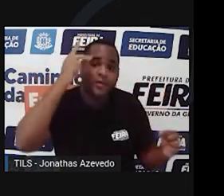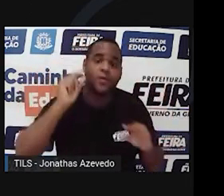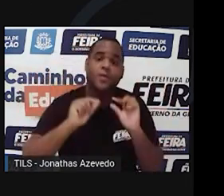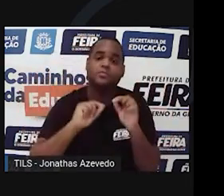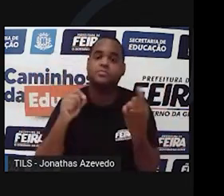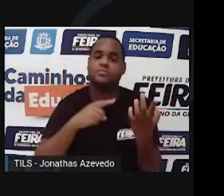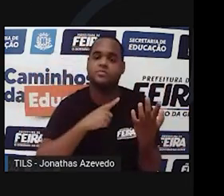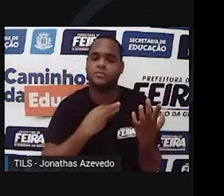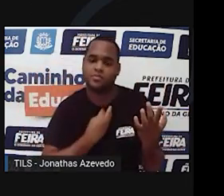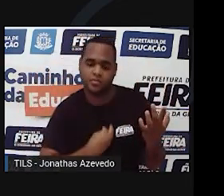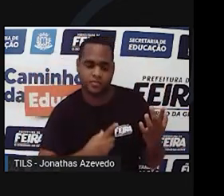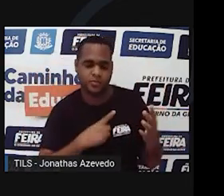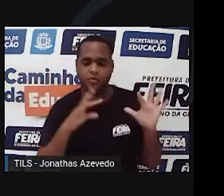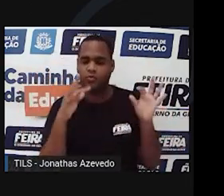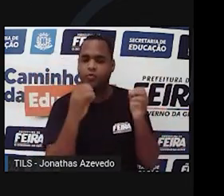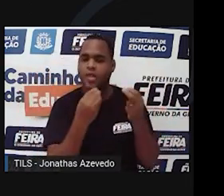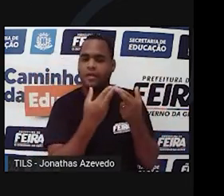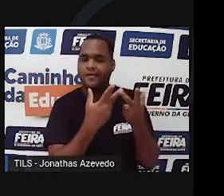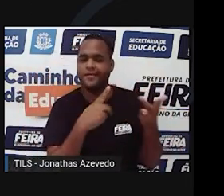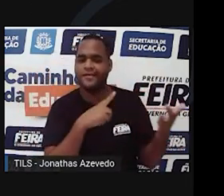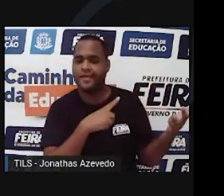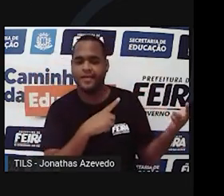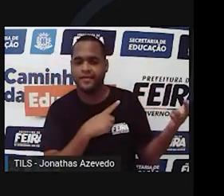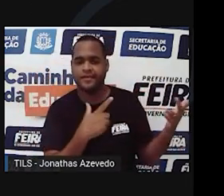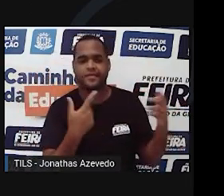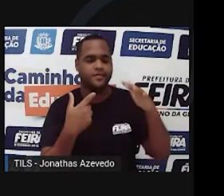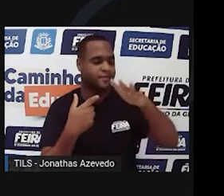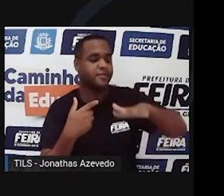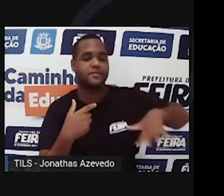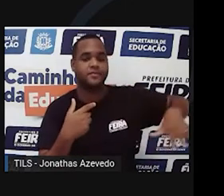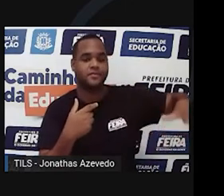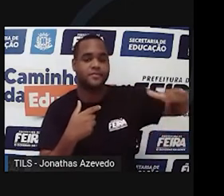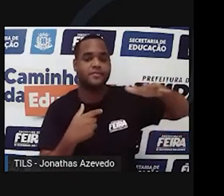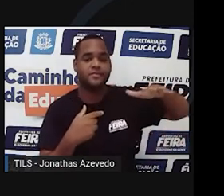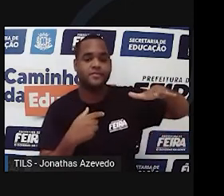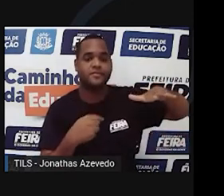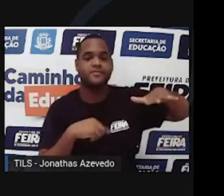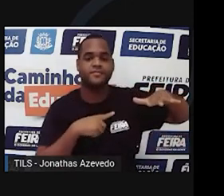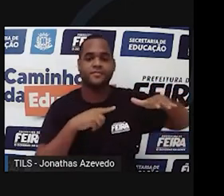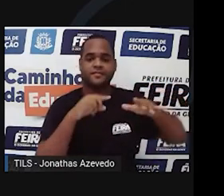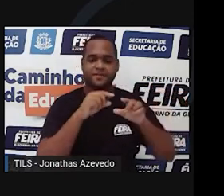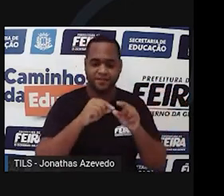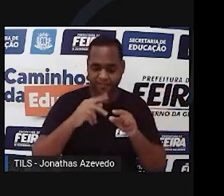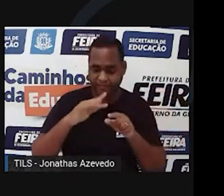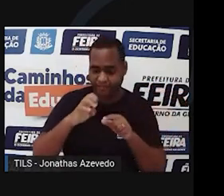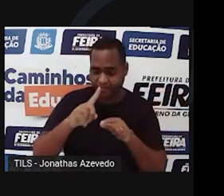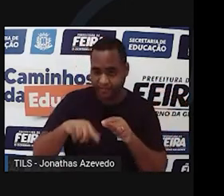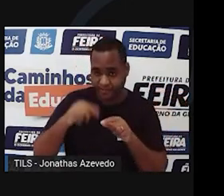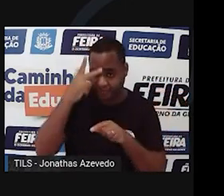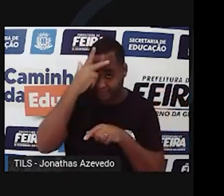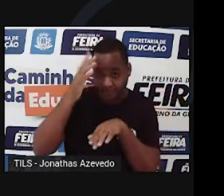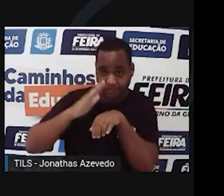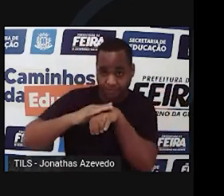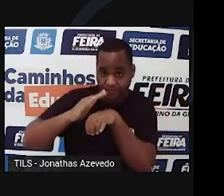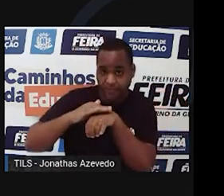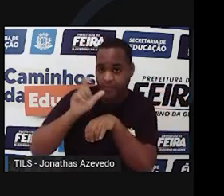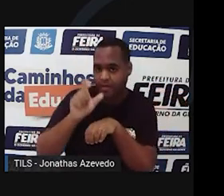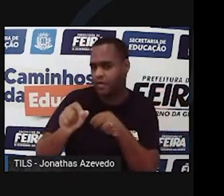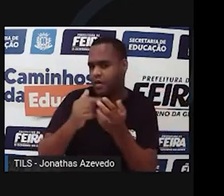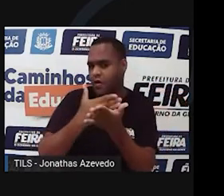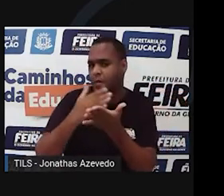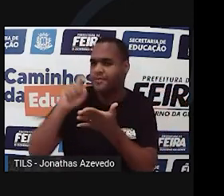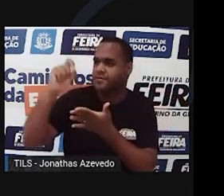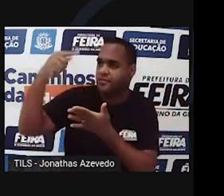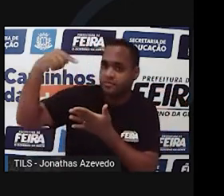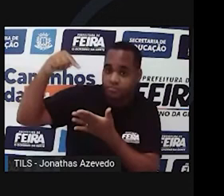estar em toda essa região aqui. Na verdade, toda essa região vindo aqui dos pés dessa pessoa, até o ponto que o raio de